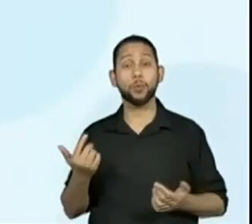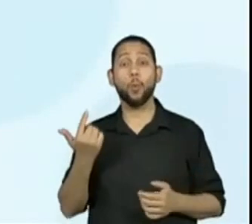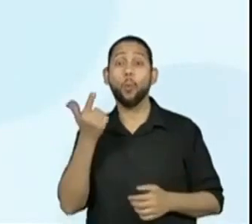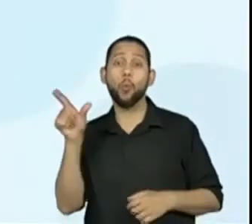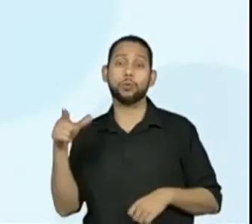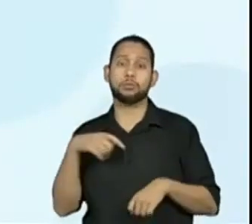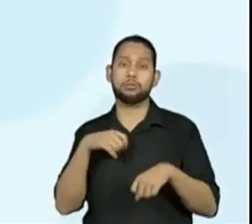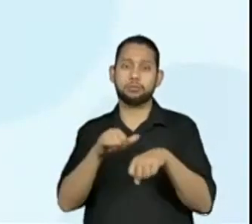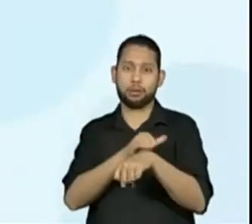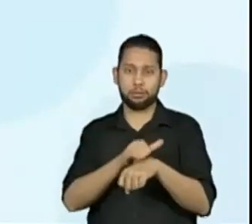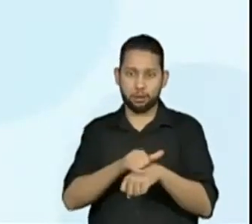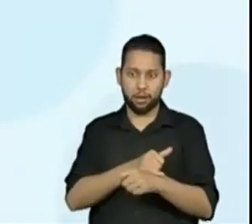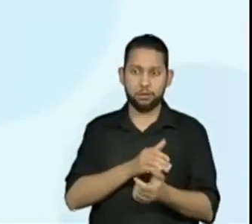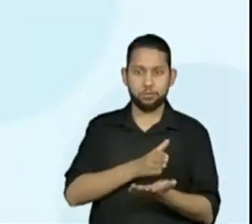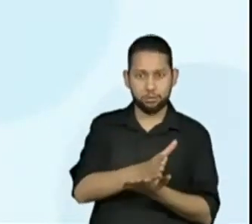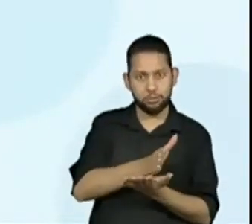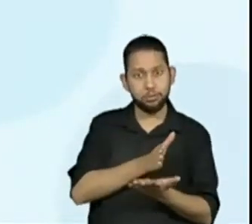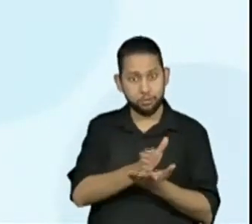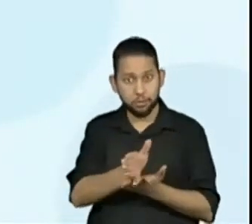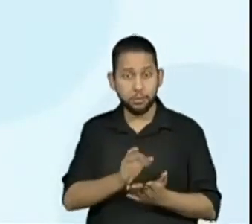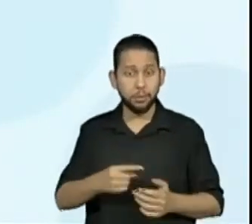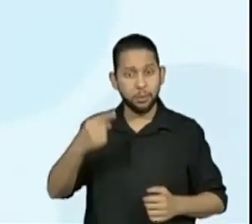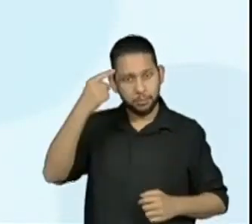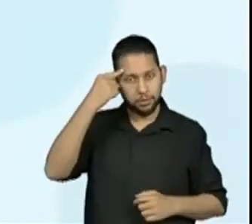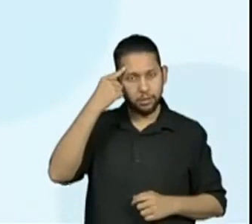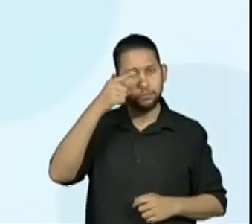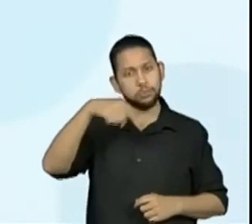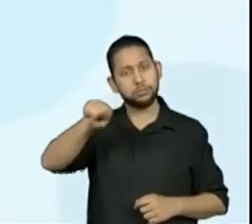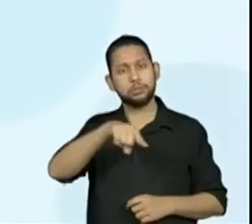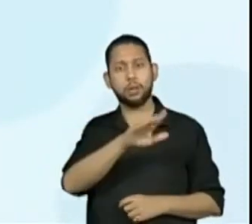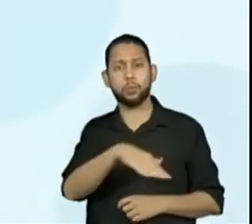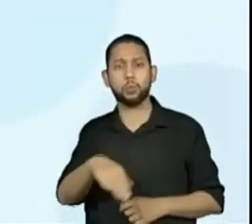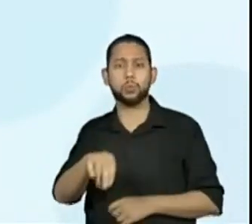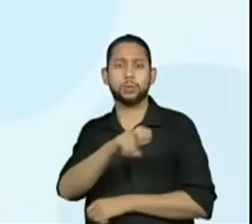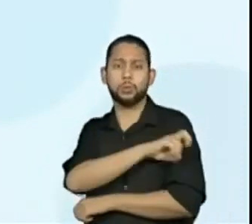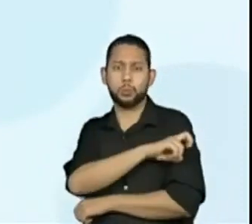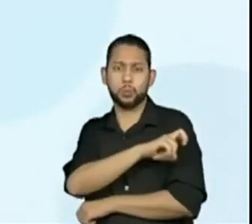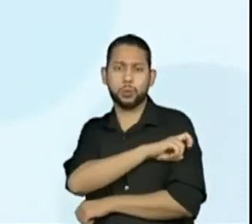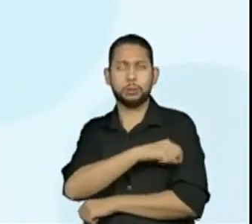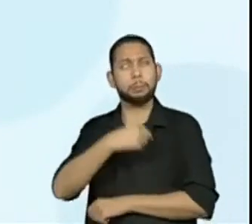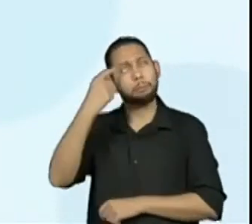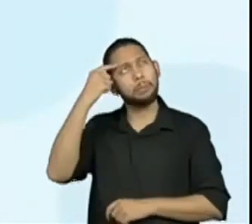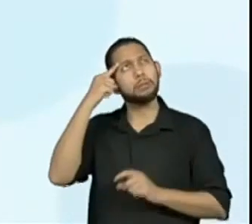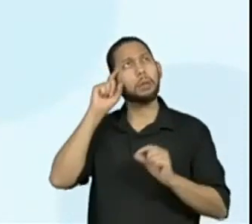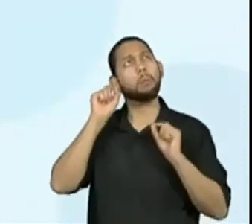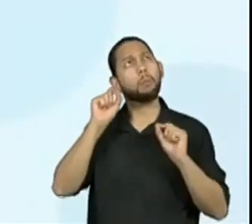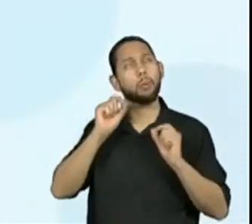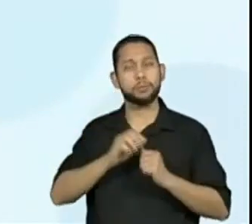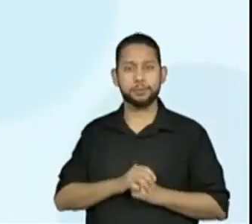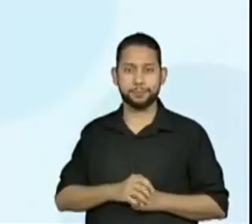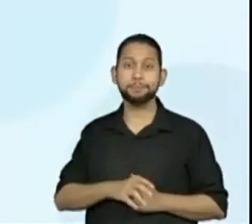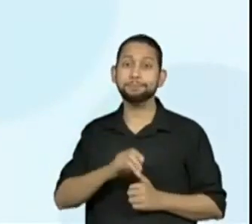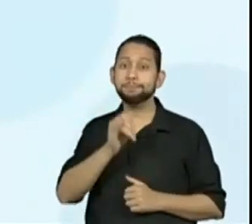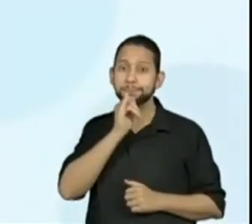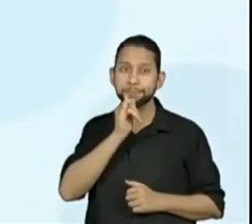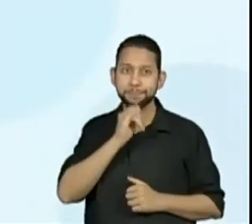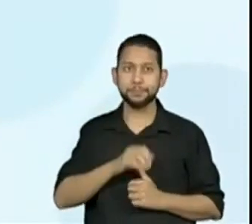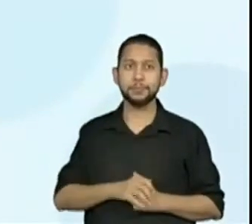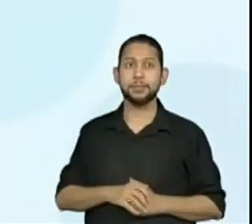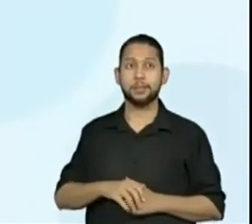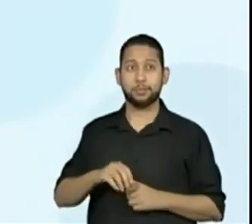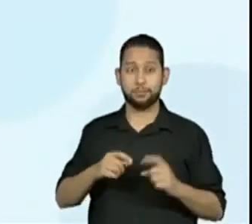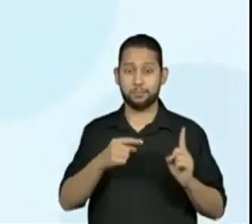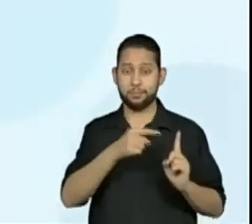maneira que eu poderia pensar, o aluno do quinto ano poderia pensar. O valor que a Maura deve receber